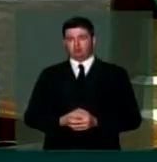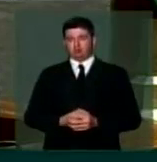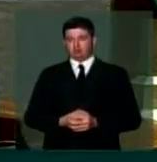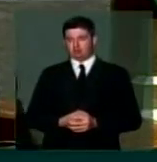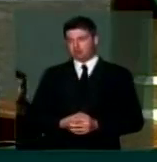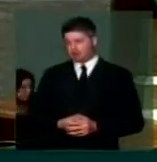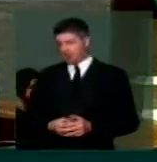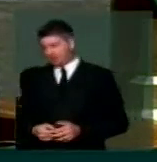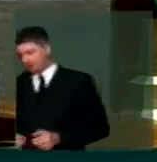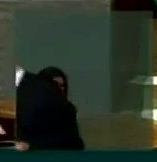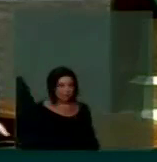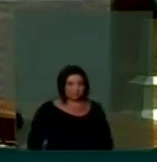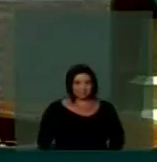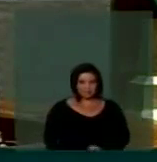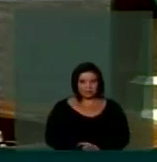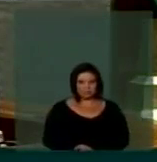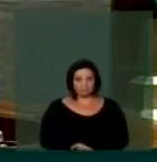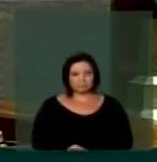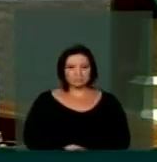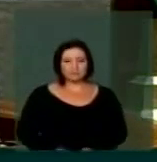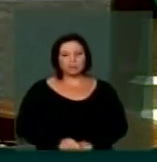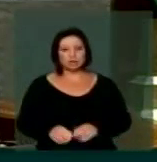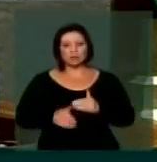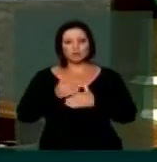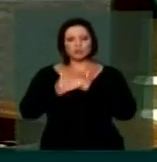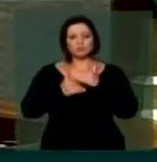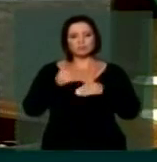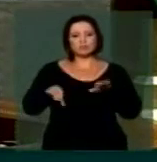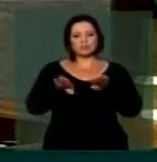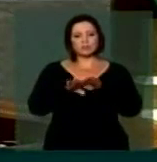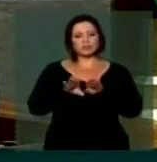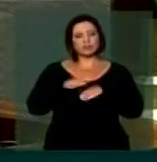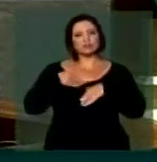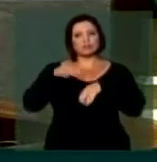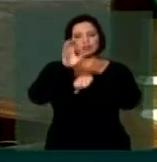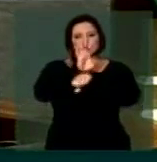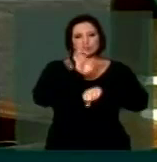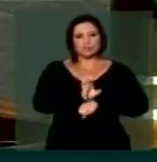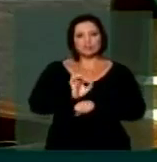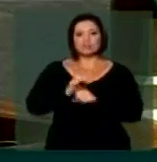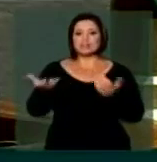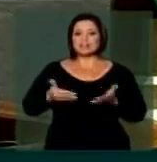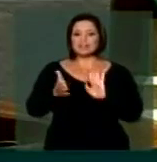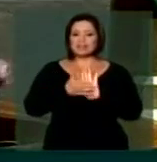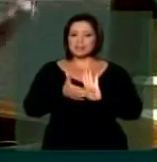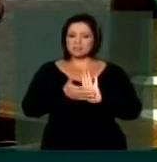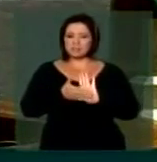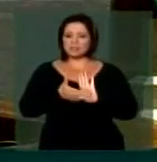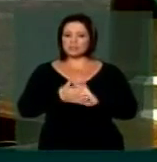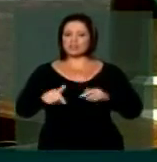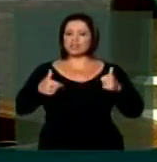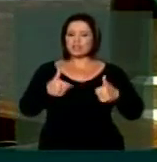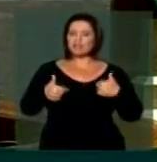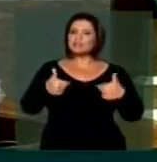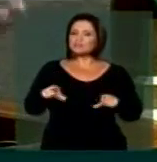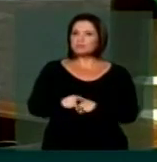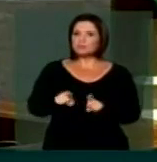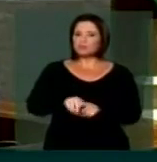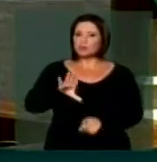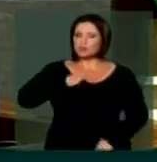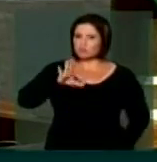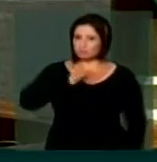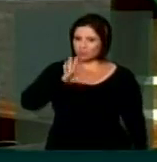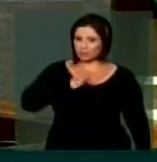agudeza de perceber as necessidades de superação das desigualdades do nosso estado. Quero parabenizar a garra, a determinação,